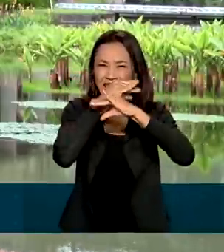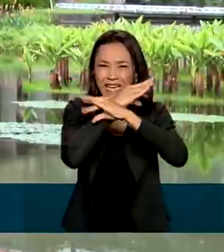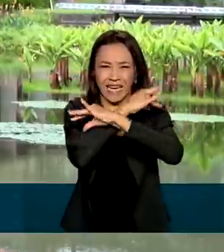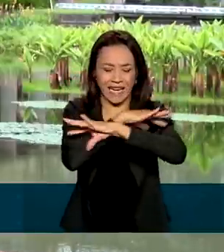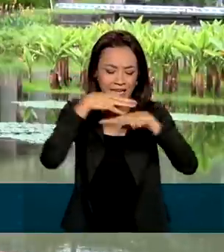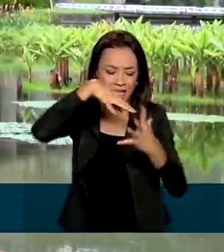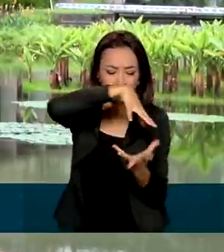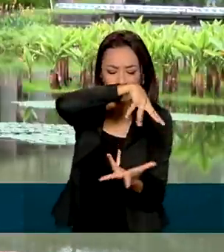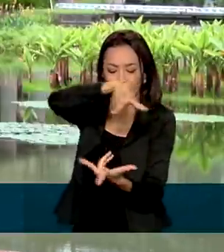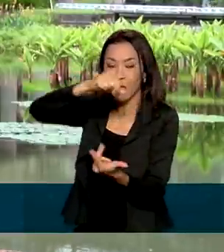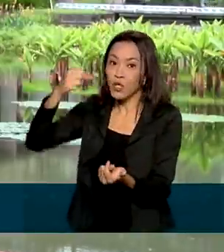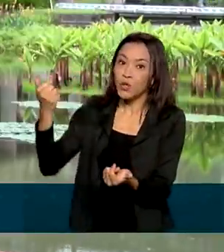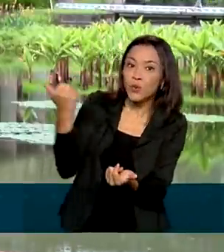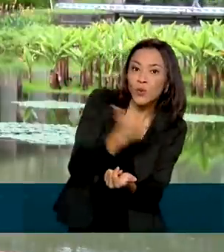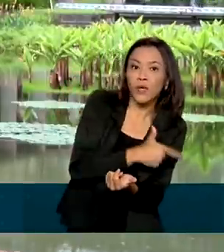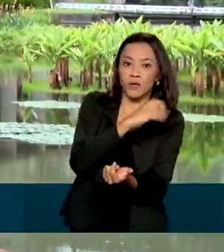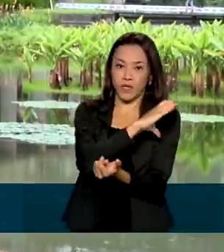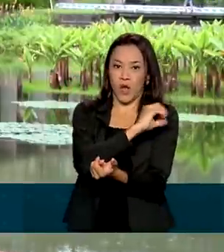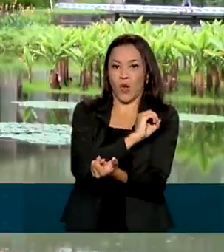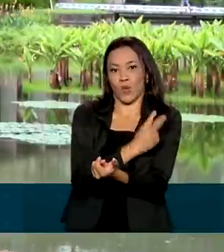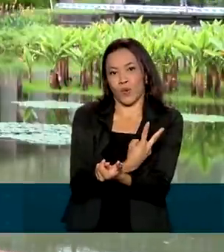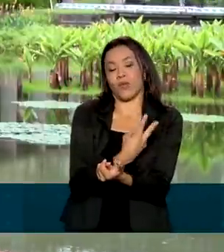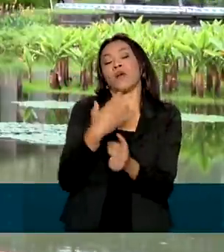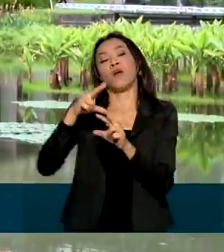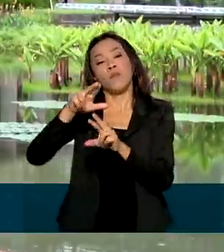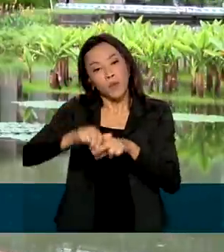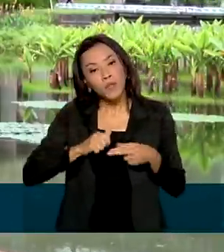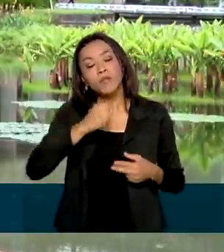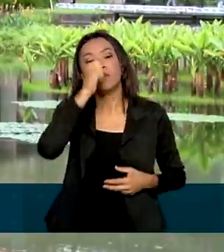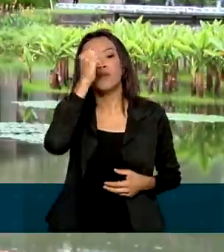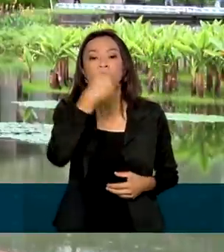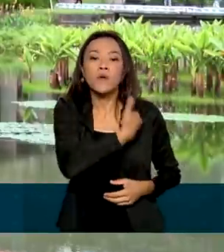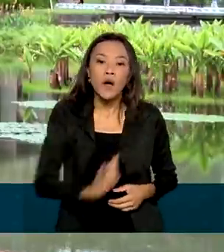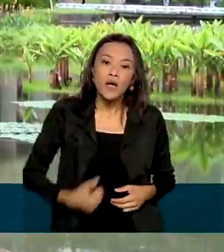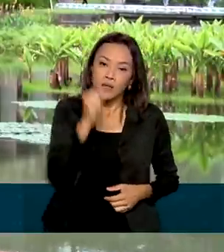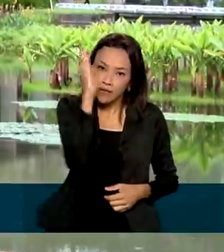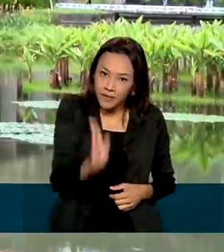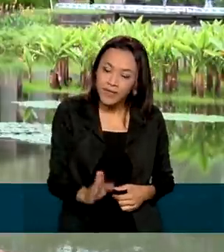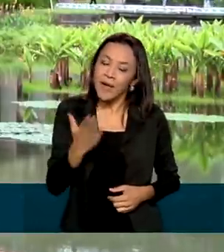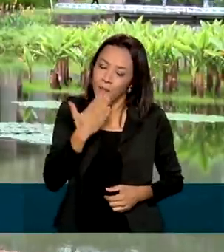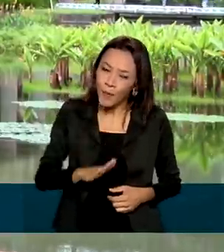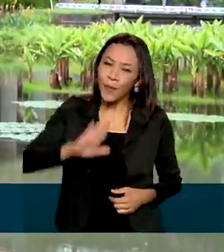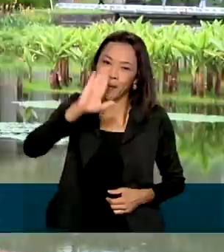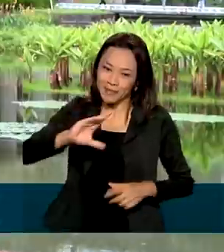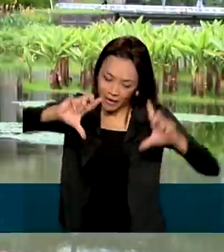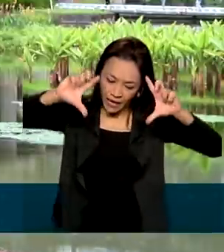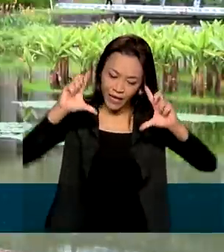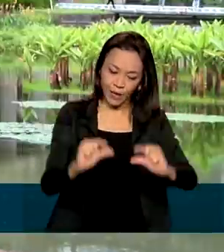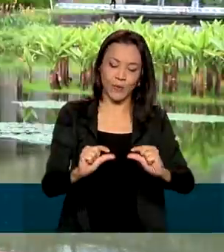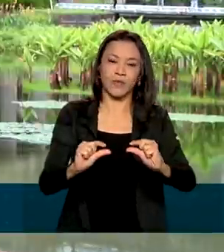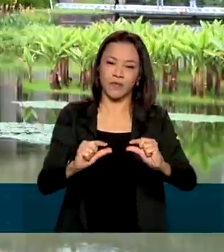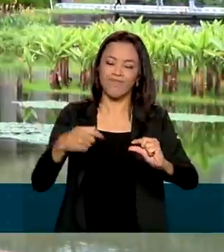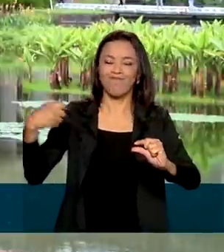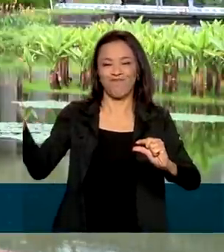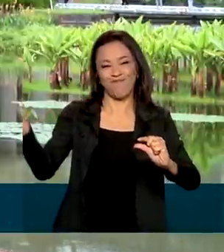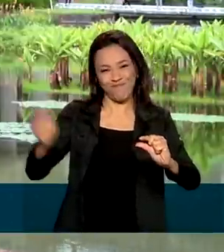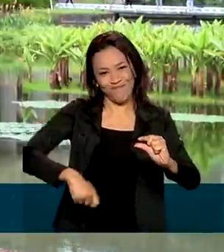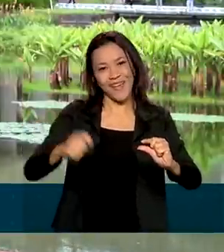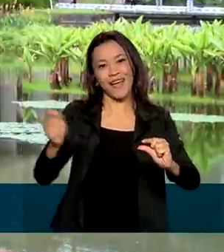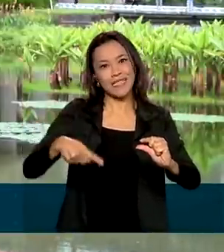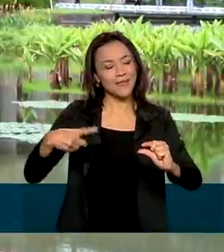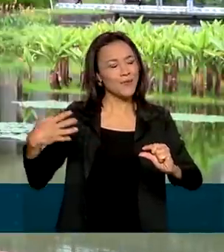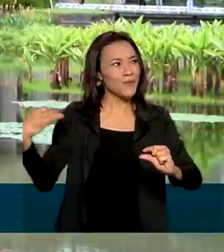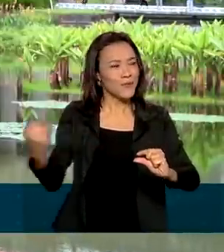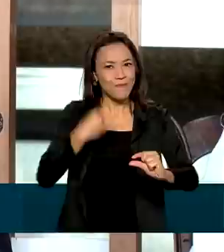o dióxido de carbono. Por isso, segundo o governo brasileiro, a promessa de redução pode ser classificada como um